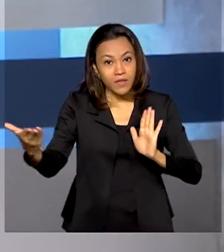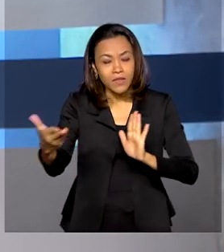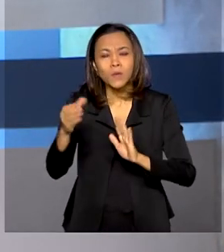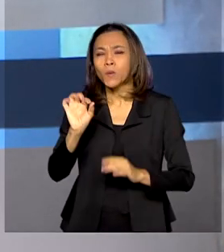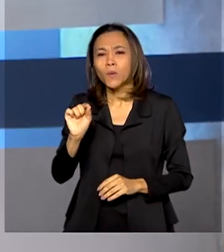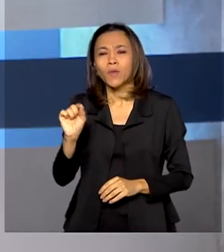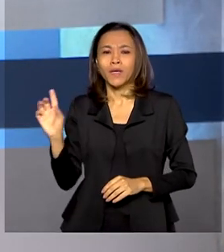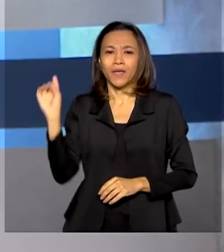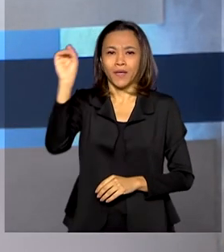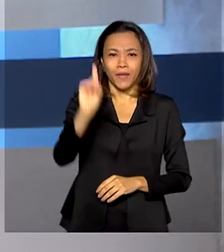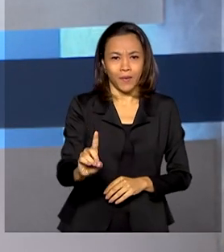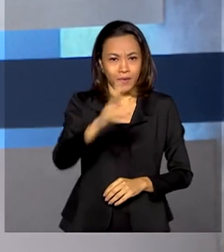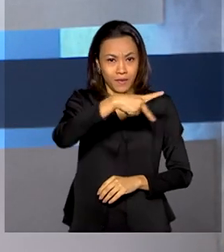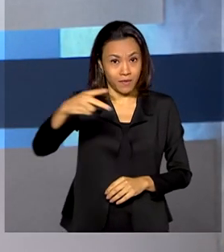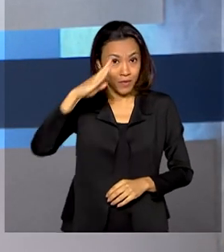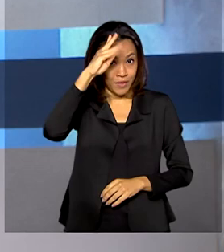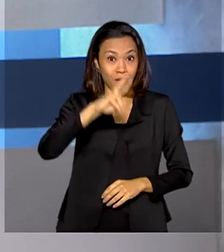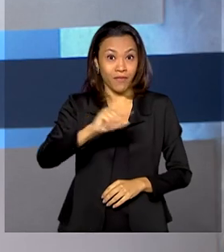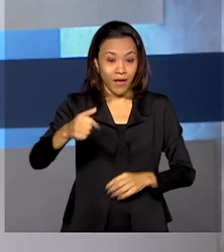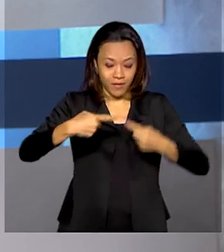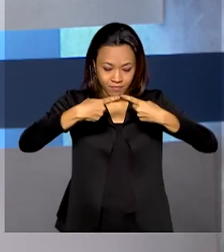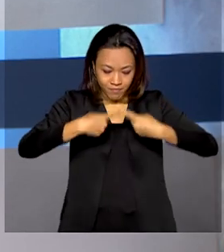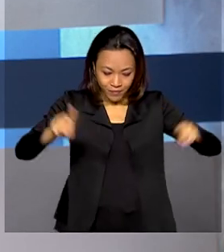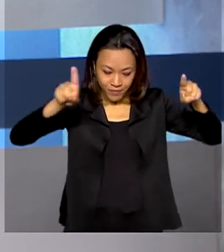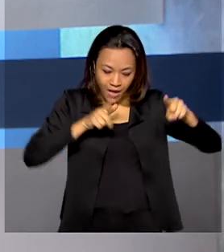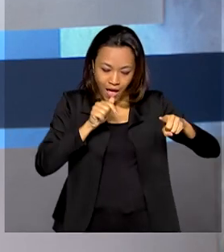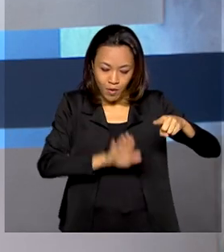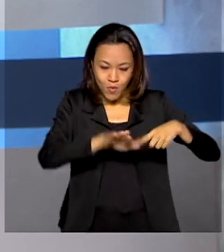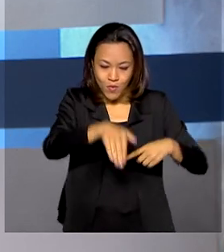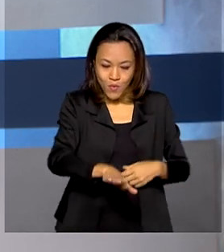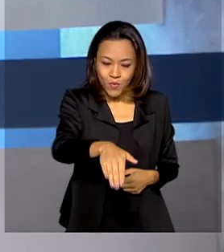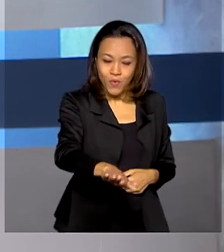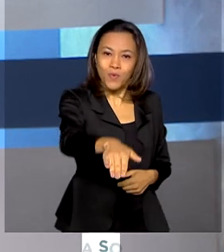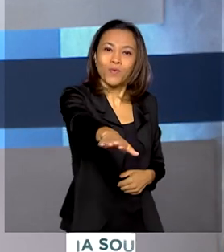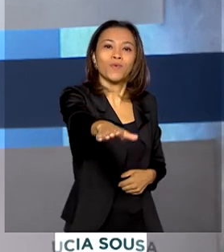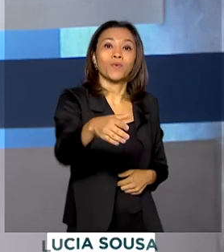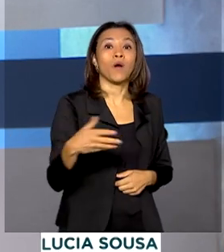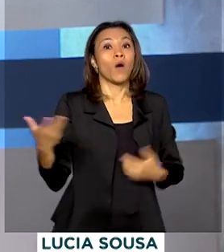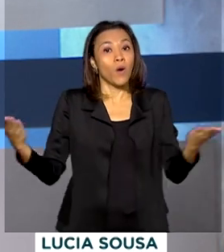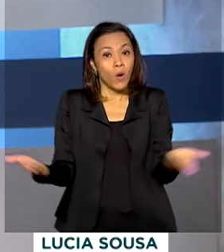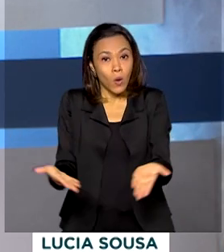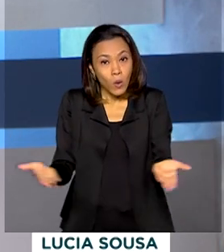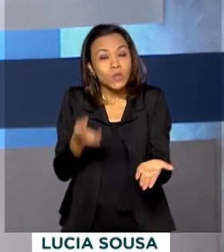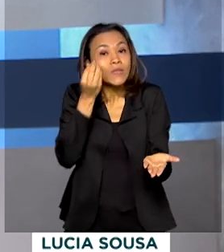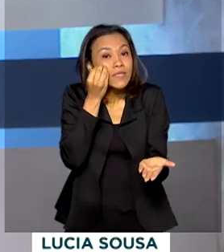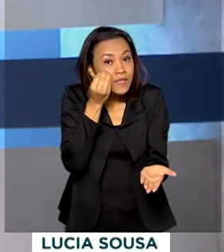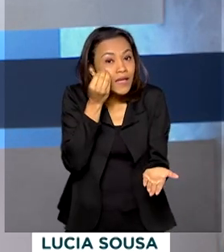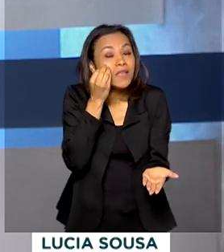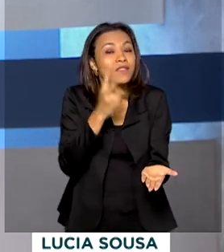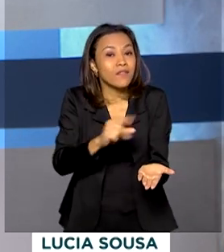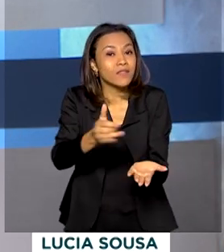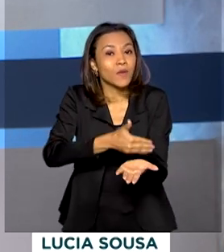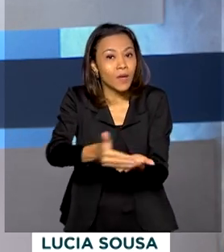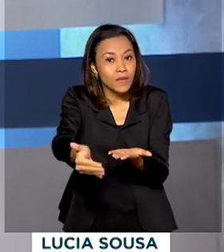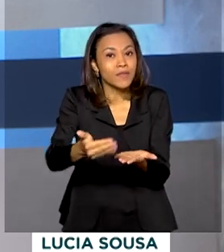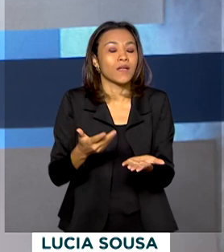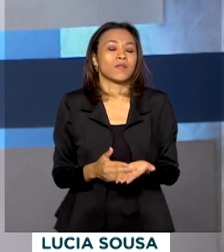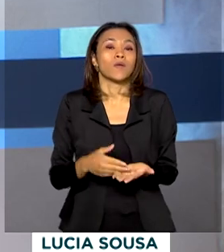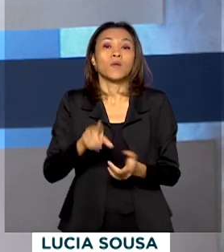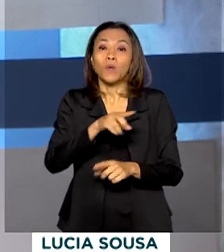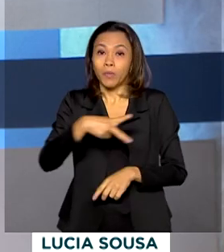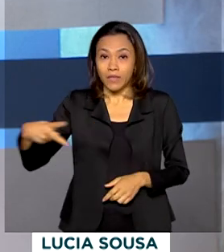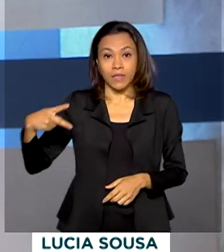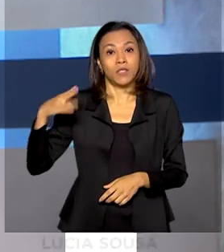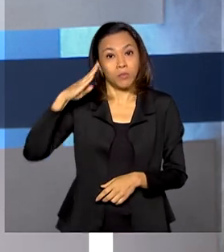o presidente vai acionar essas comportas. Olha, e os testes no ramal do Agreste vão ser iniciados hoje, como disse a Ana Luíza. O presidente Jair